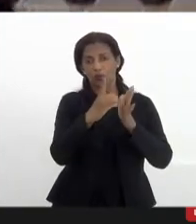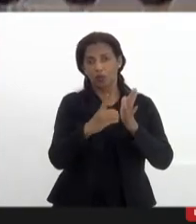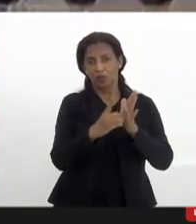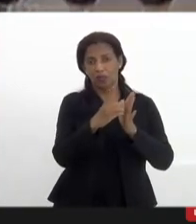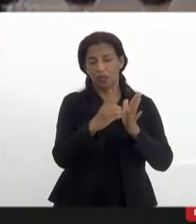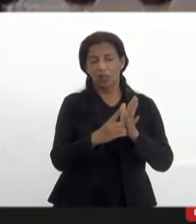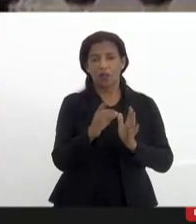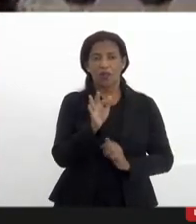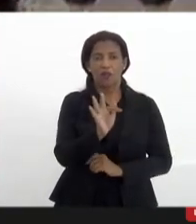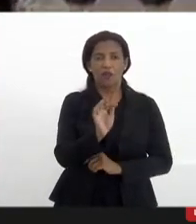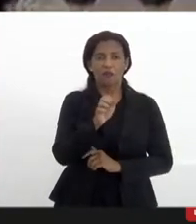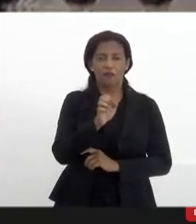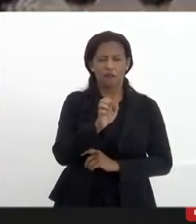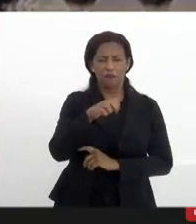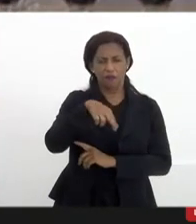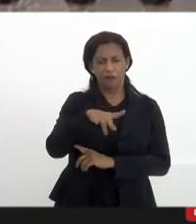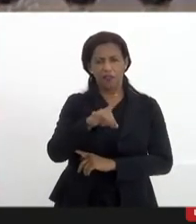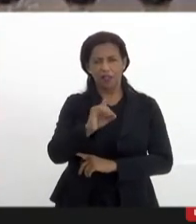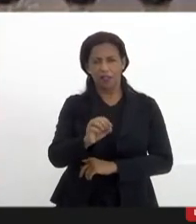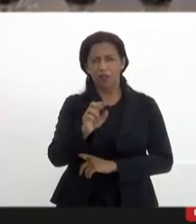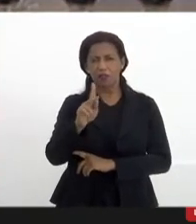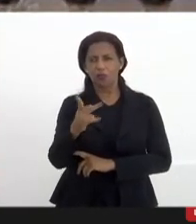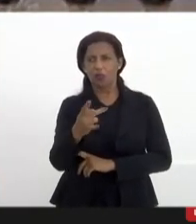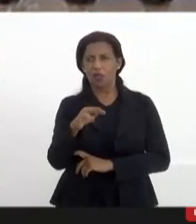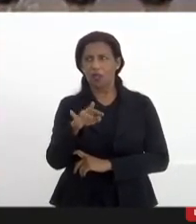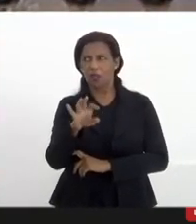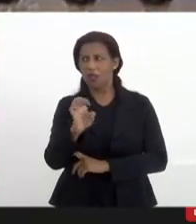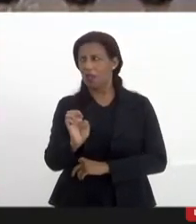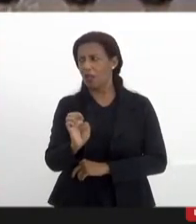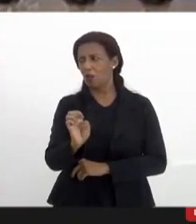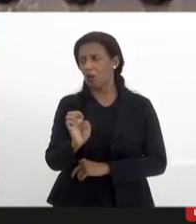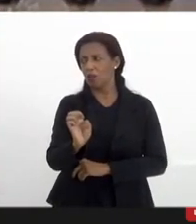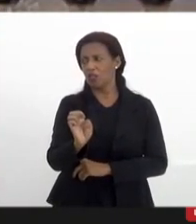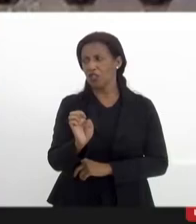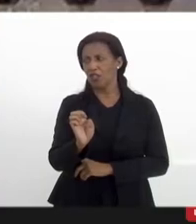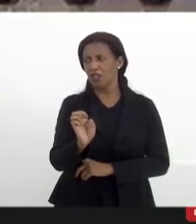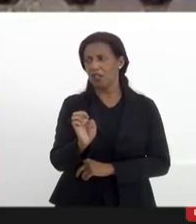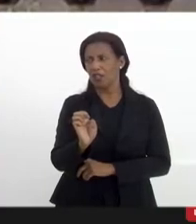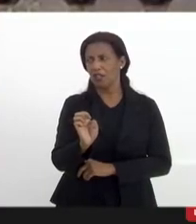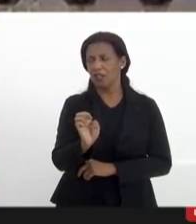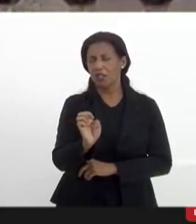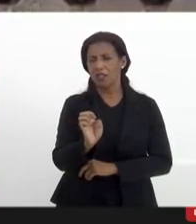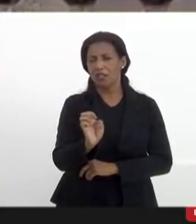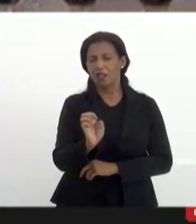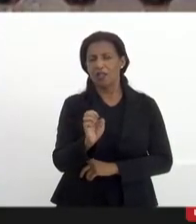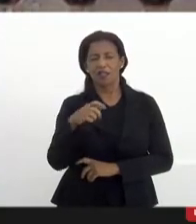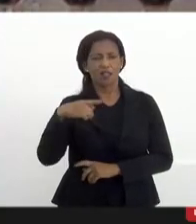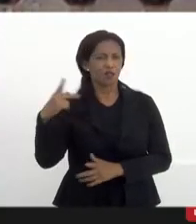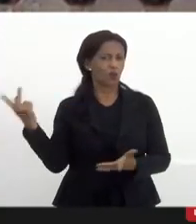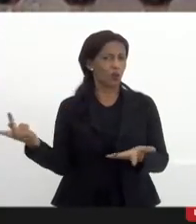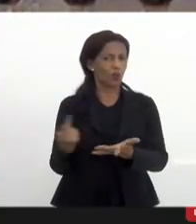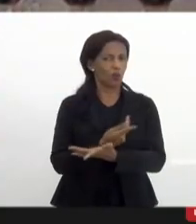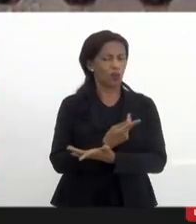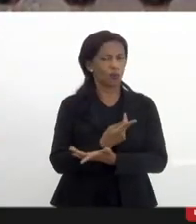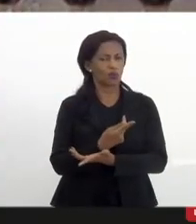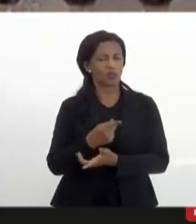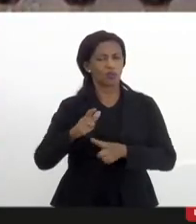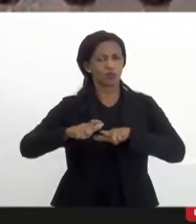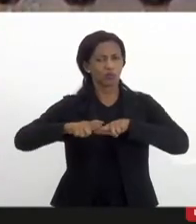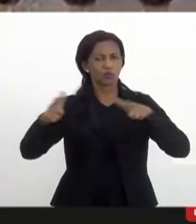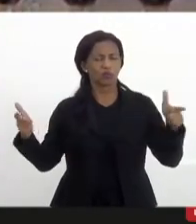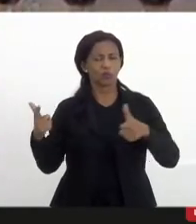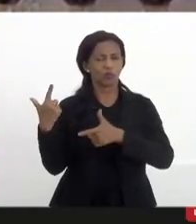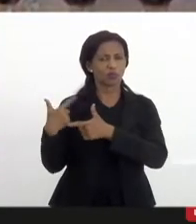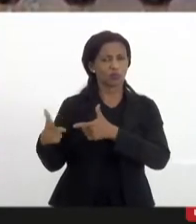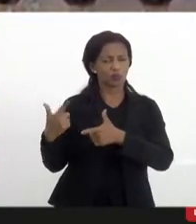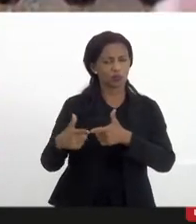Henrique nós tivemos o fechamento de diversas rádios ao longo do país isso foi um dos maiores problemas